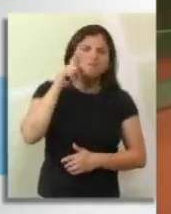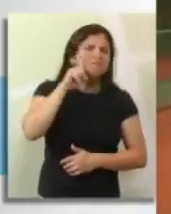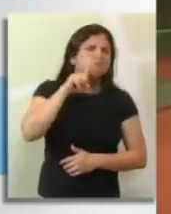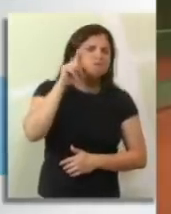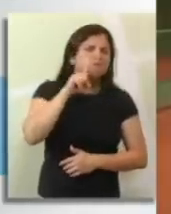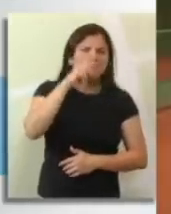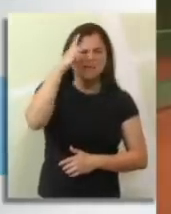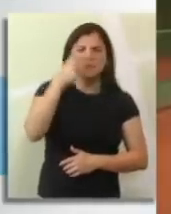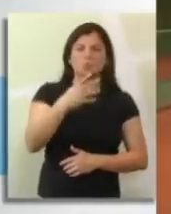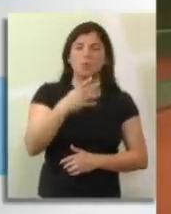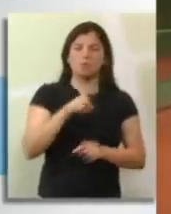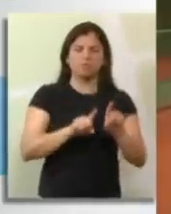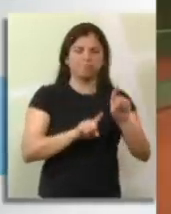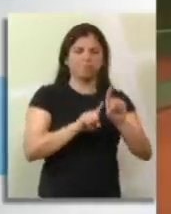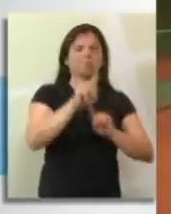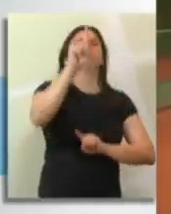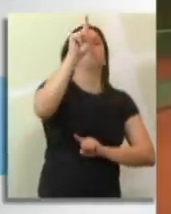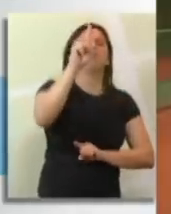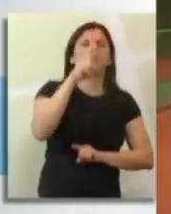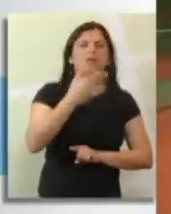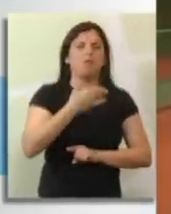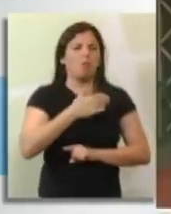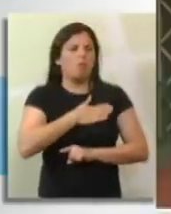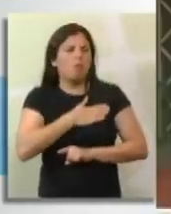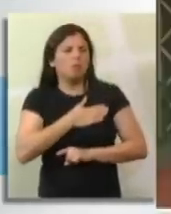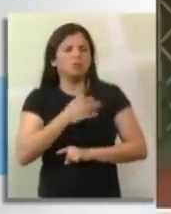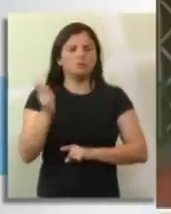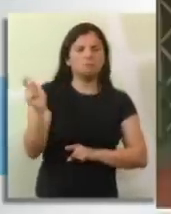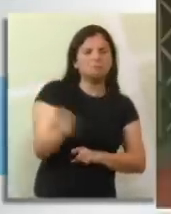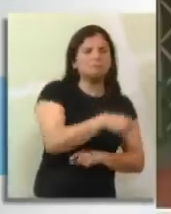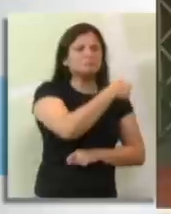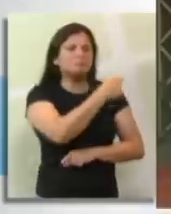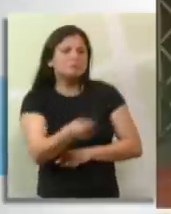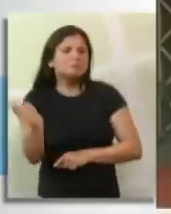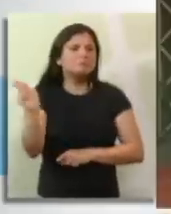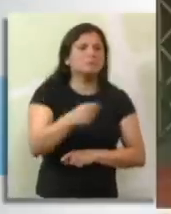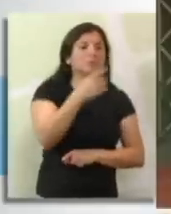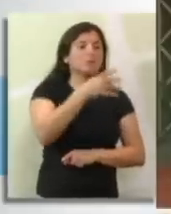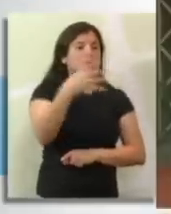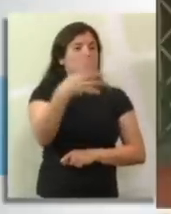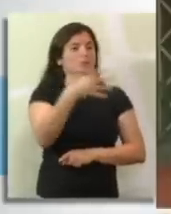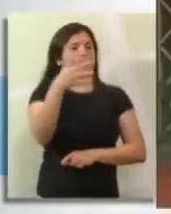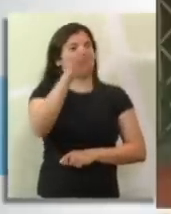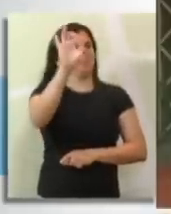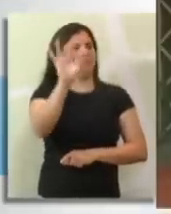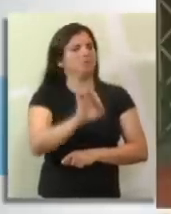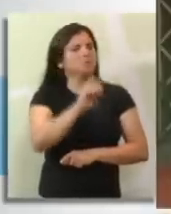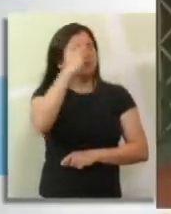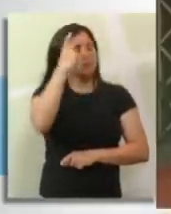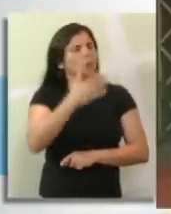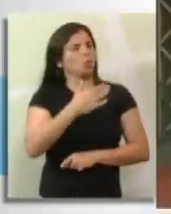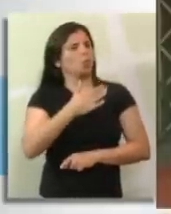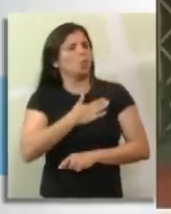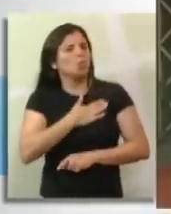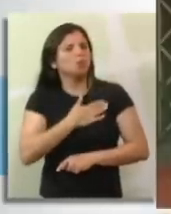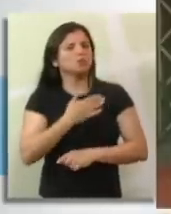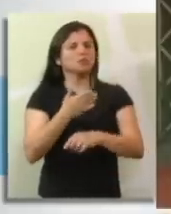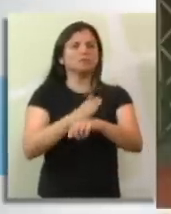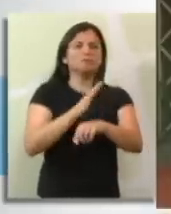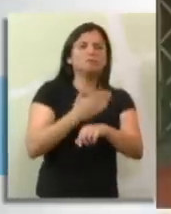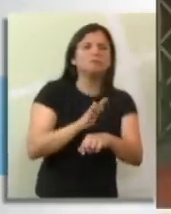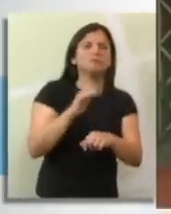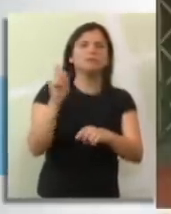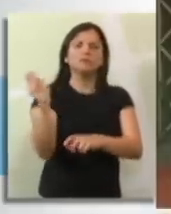viu isso, menino? Numa revista especializada que meu pai assina. Em 2001, eram 13 milhões de pessoas. E hoje já são 19